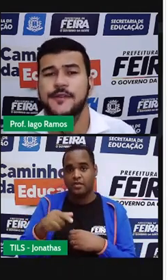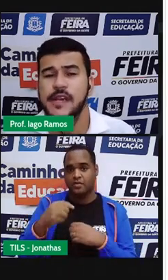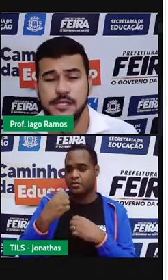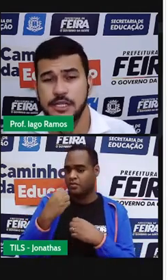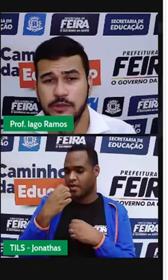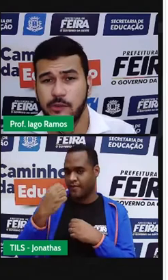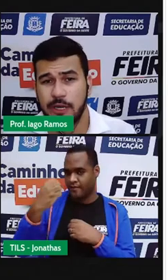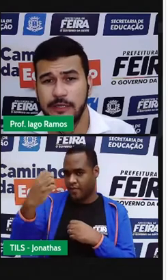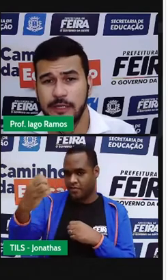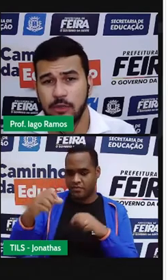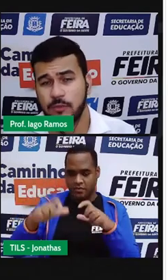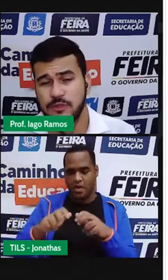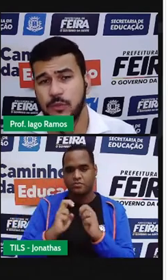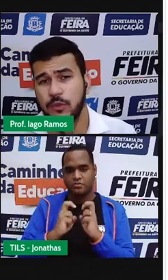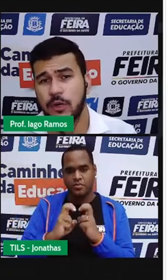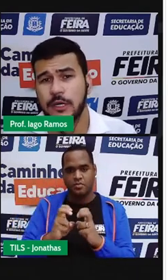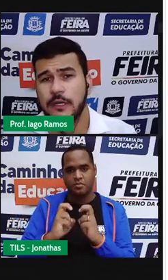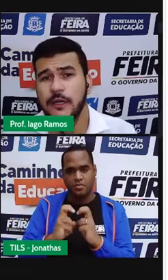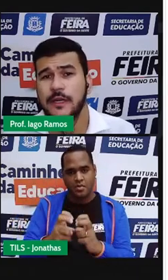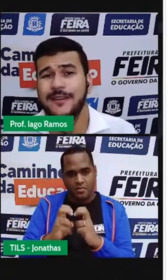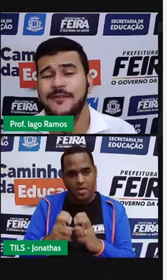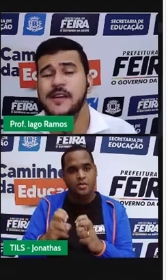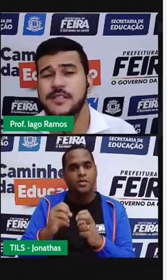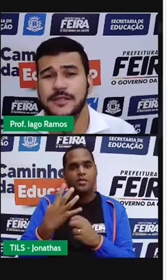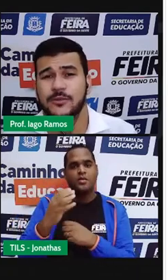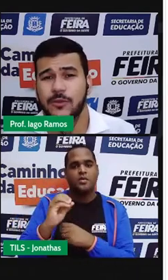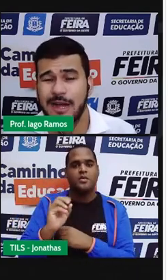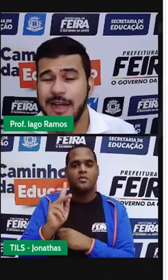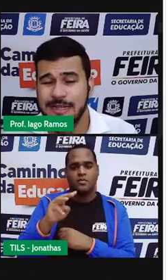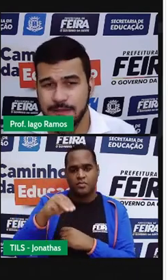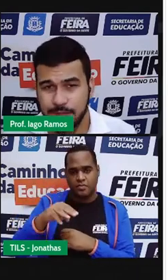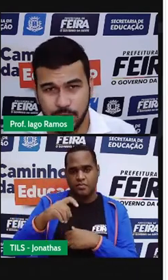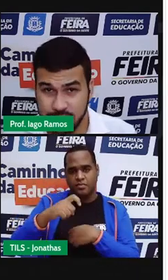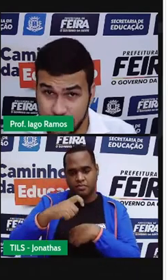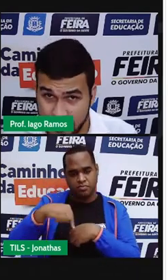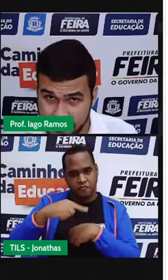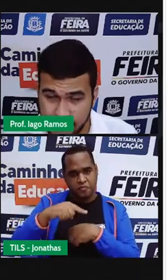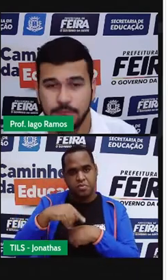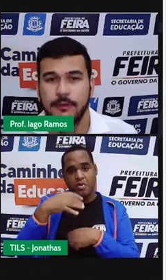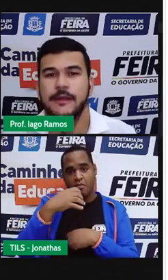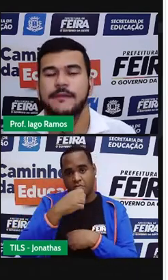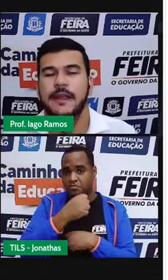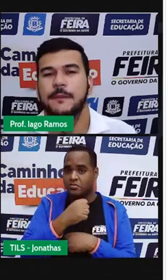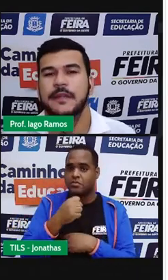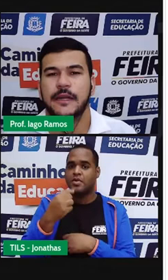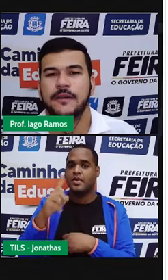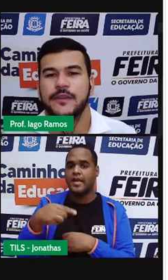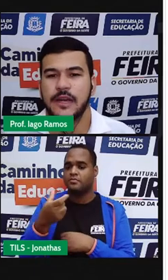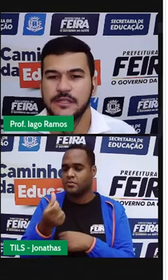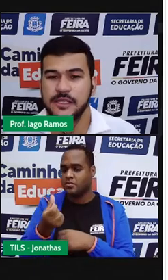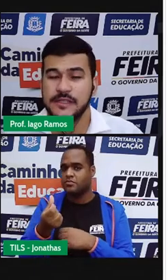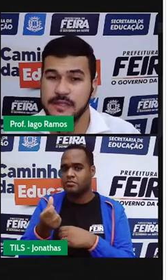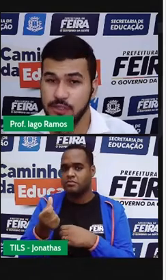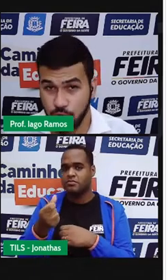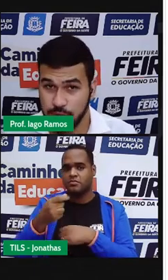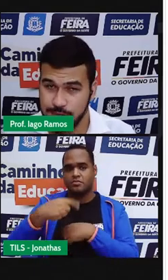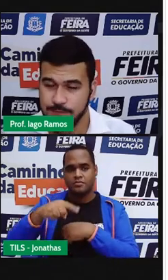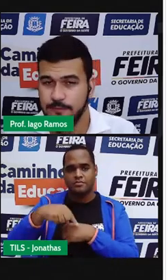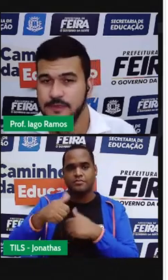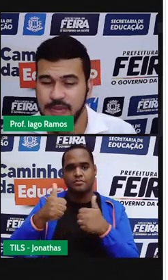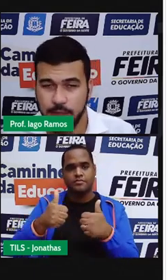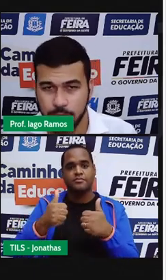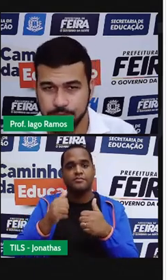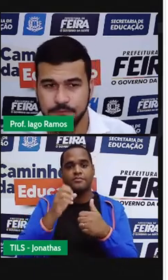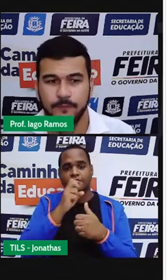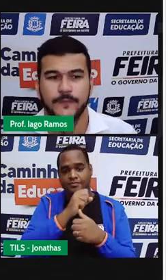viajando a 40 km por hora e viajando a essa velocidade, ele termina a viagem em 6 horas.